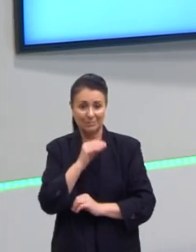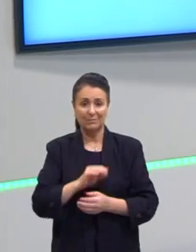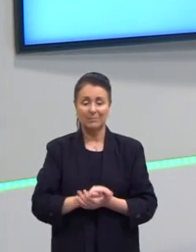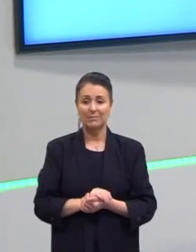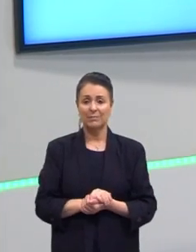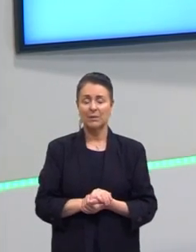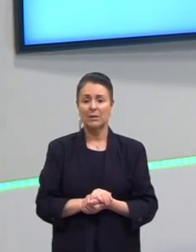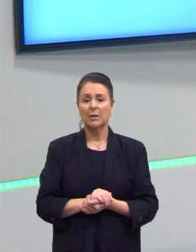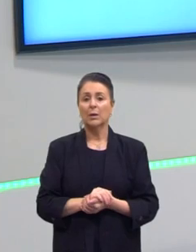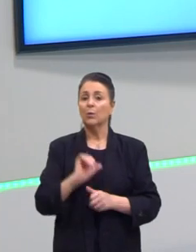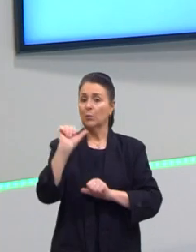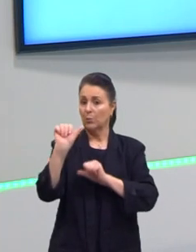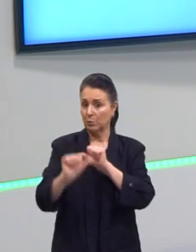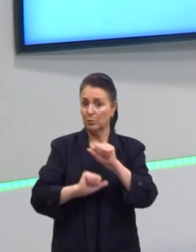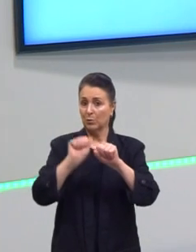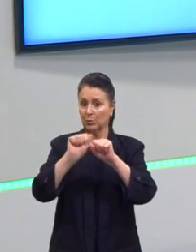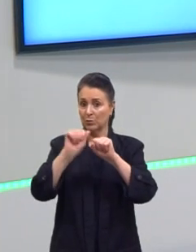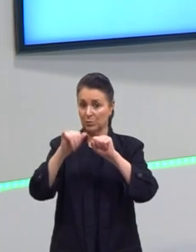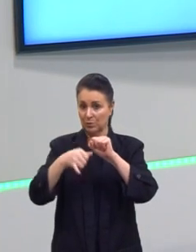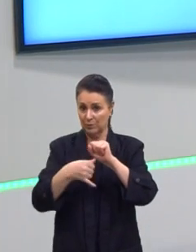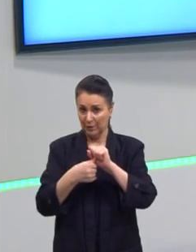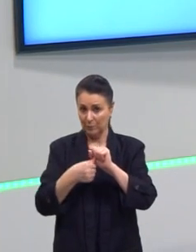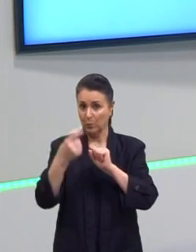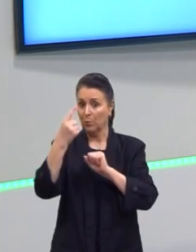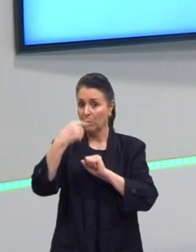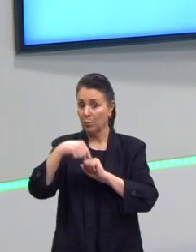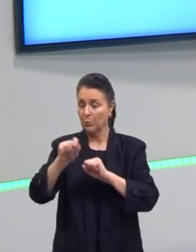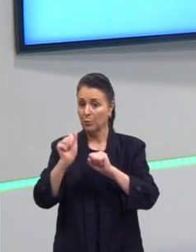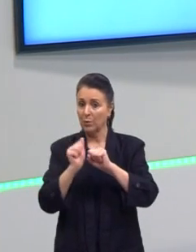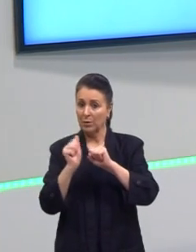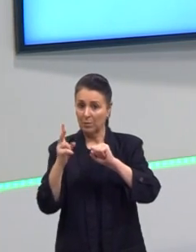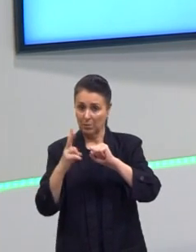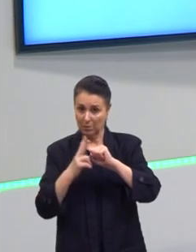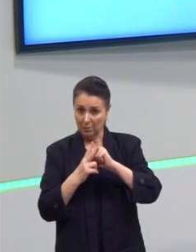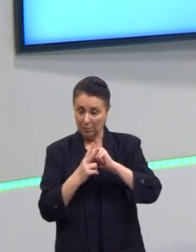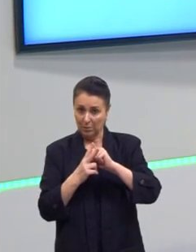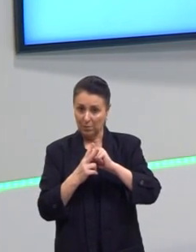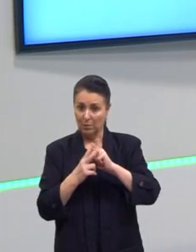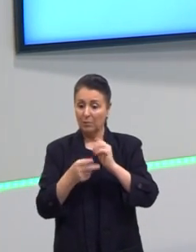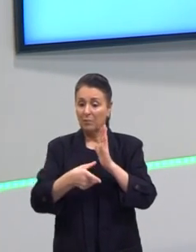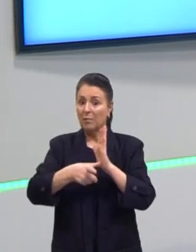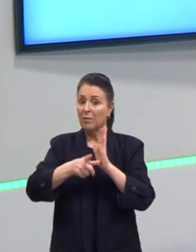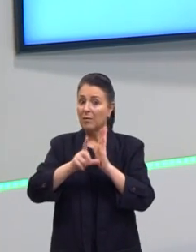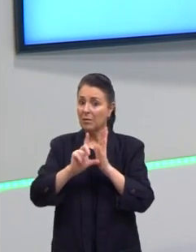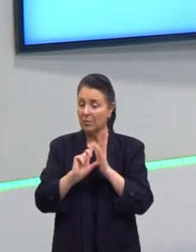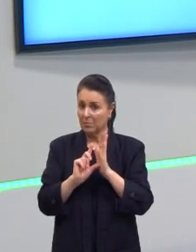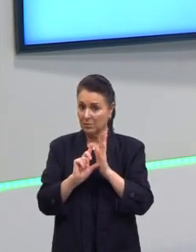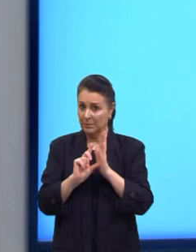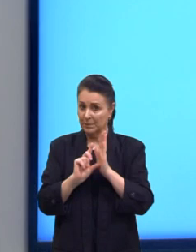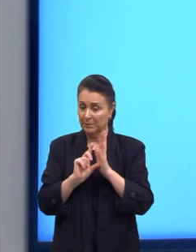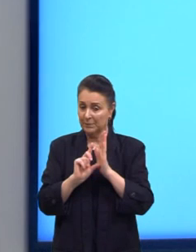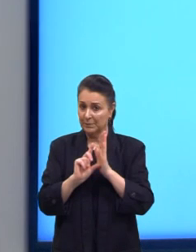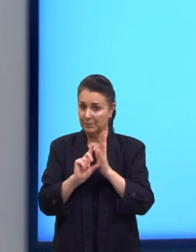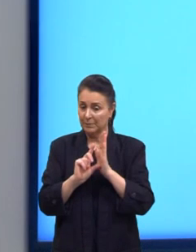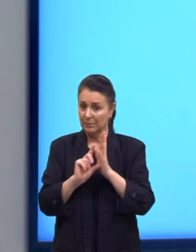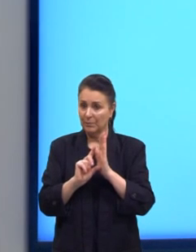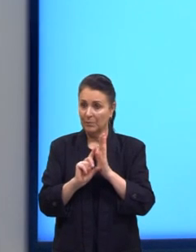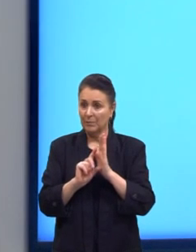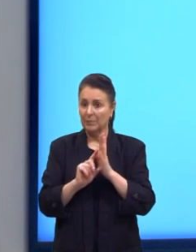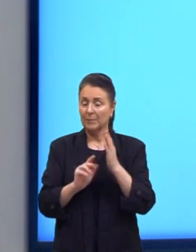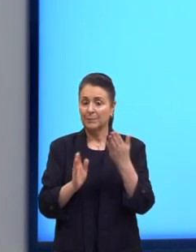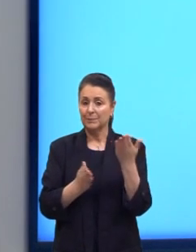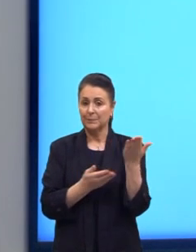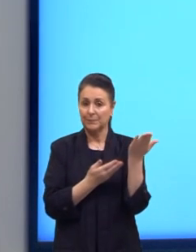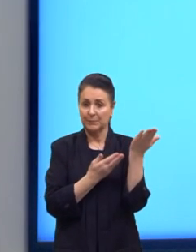Quando modifica adjetivos ou outros advérbios, normalmente vem antes deles. Então, olha lá. They were